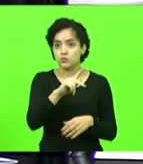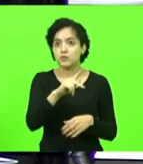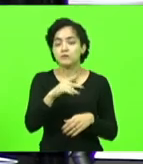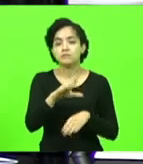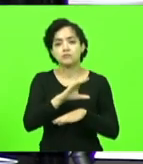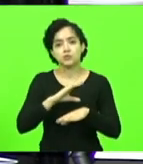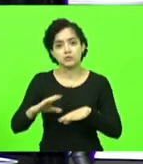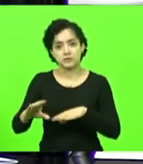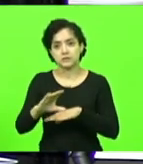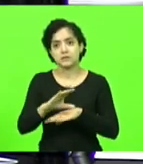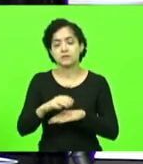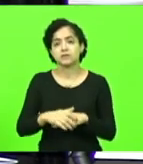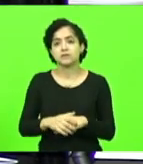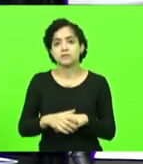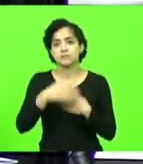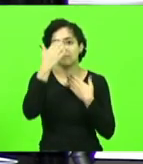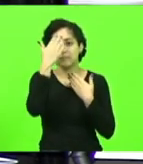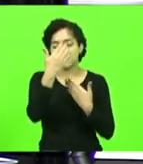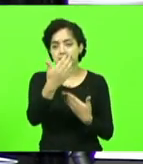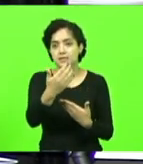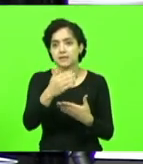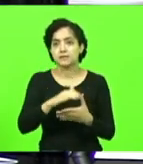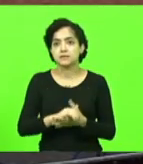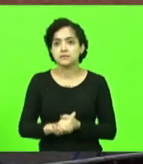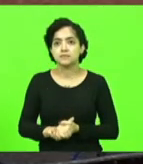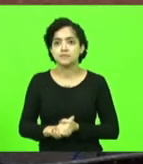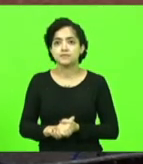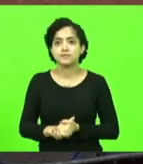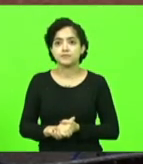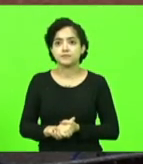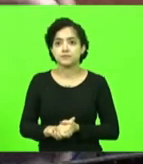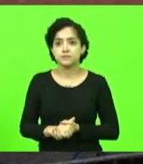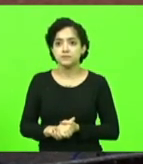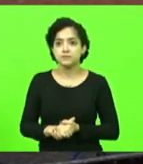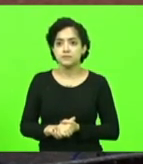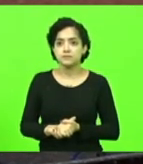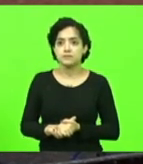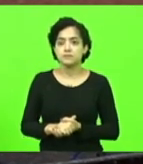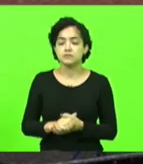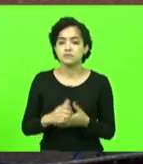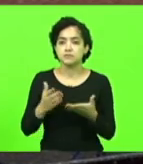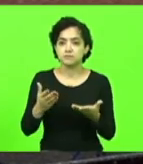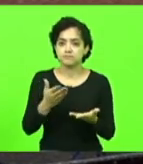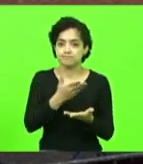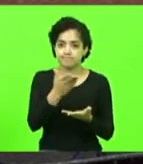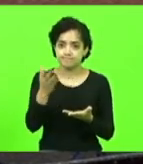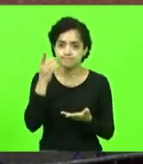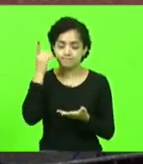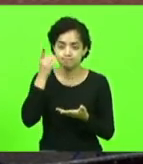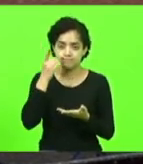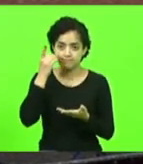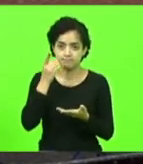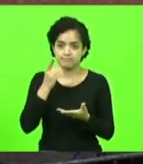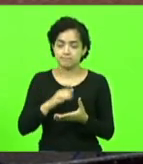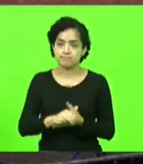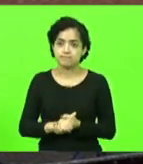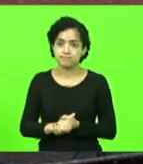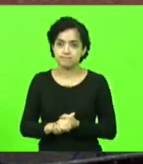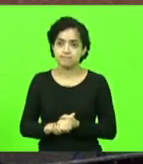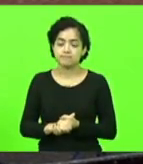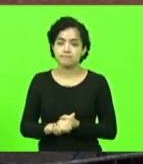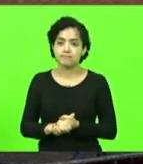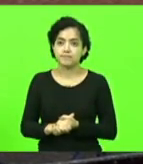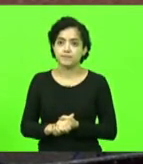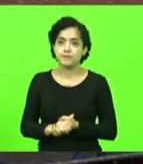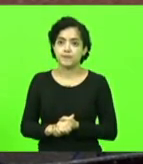deputado Silvio? Obrigado, deputado Kennedy Nunes, senhores deputados, senhoras deputadas, da Marlene,